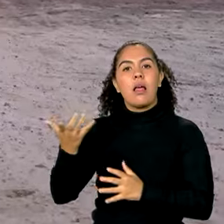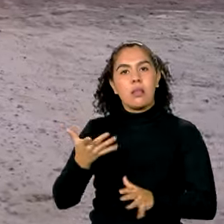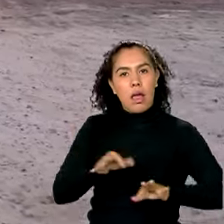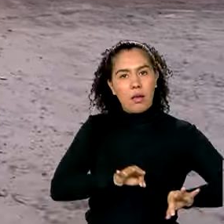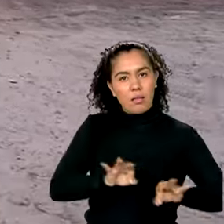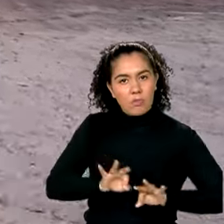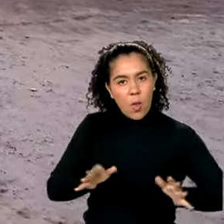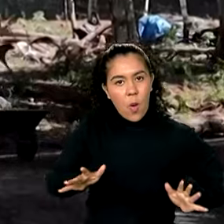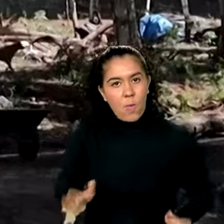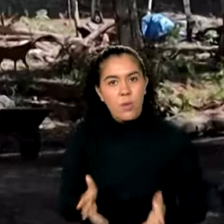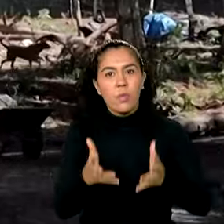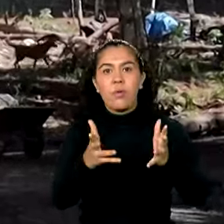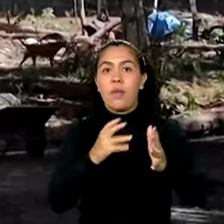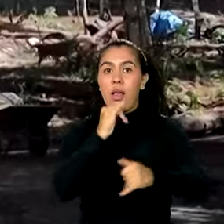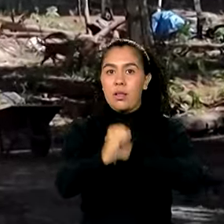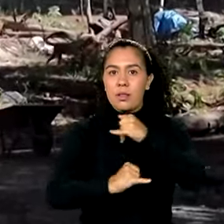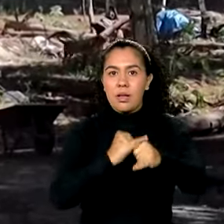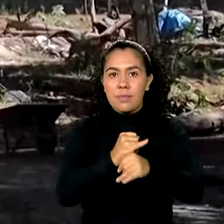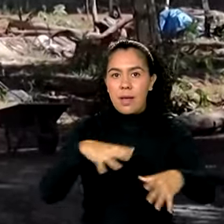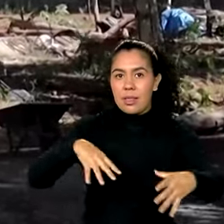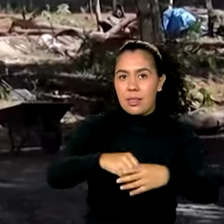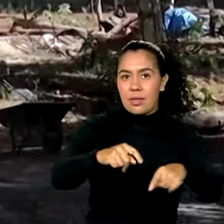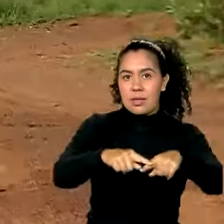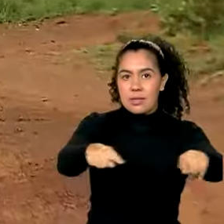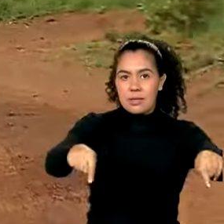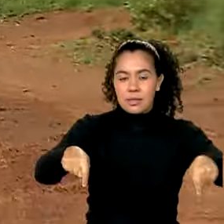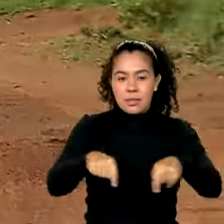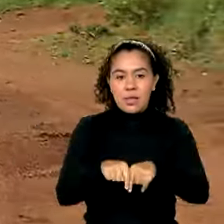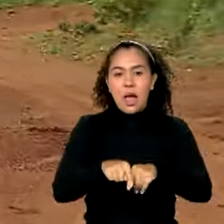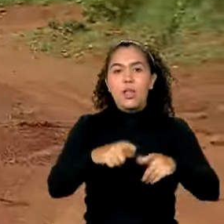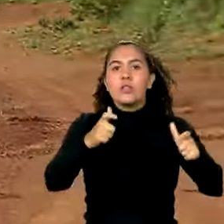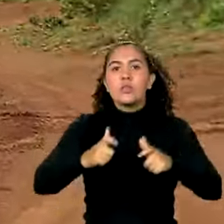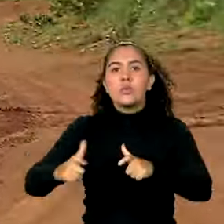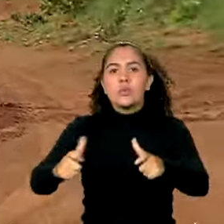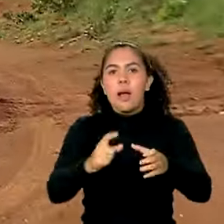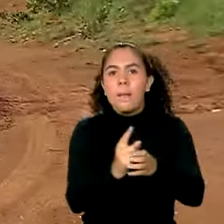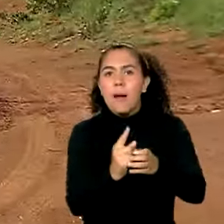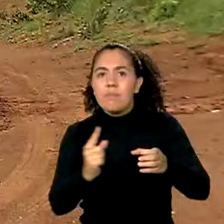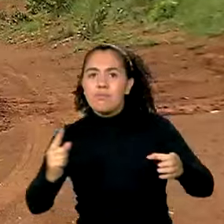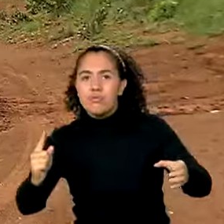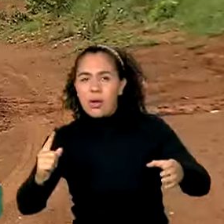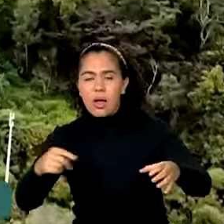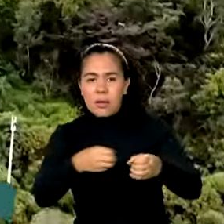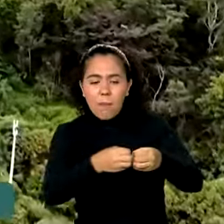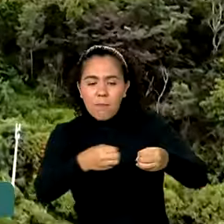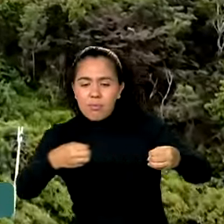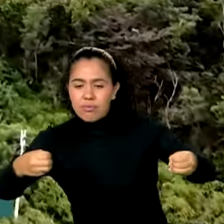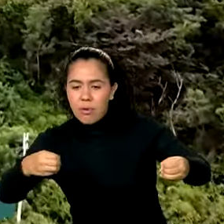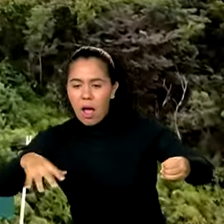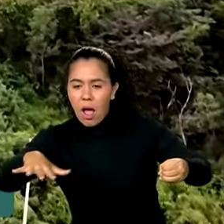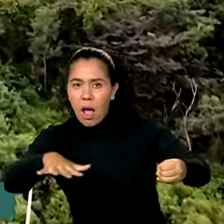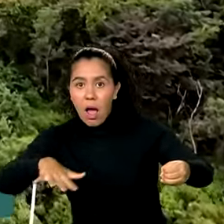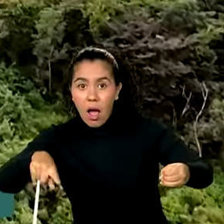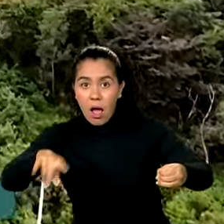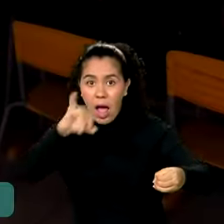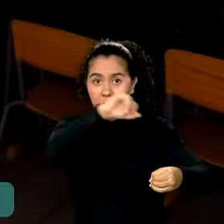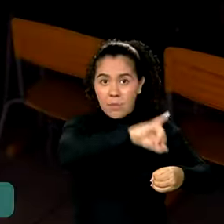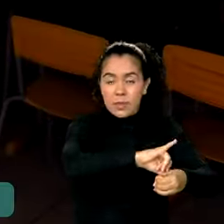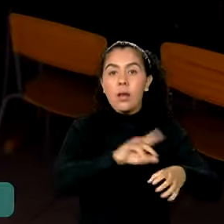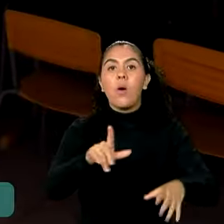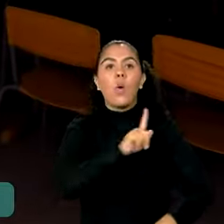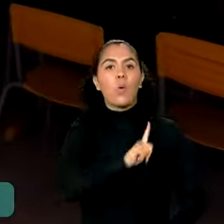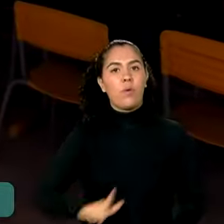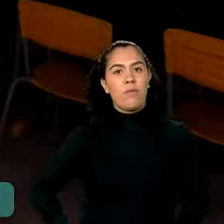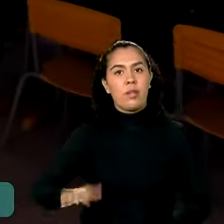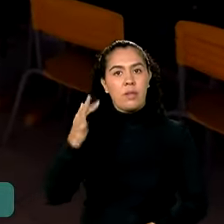nas salas de aula de regiões mais afastadas dos grandes centros o governo federal quer garantir que